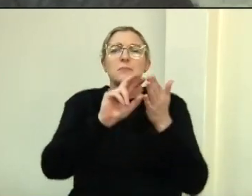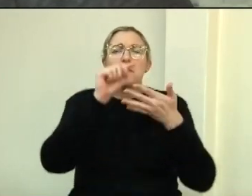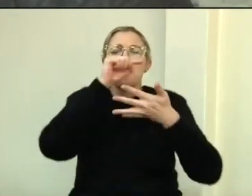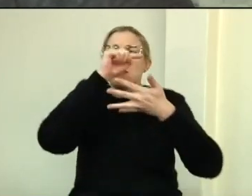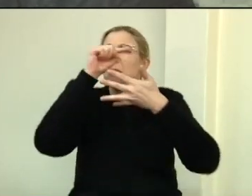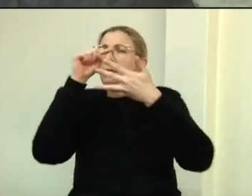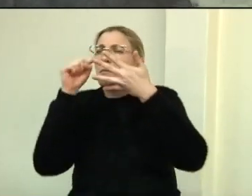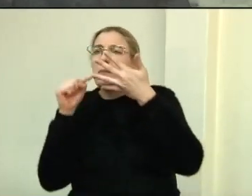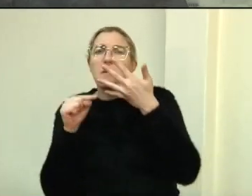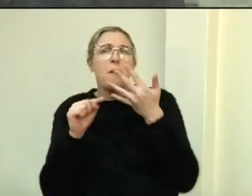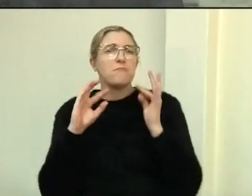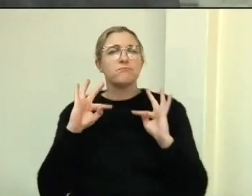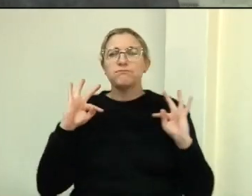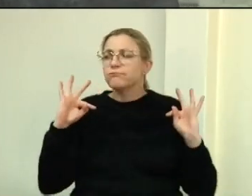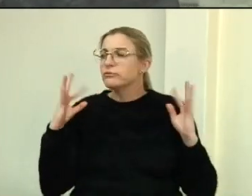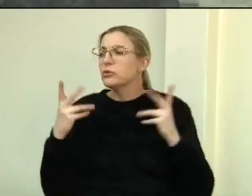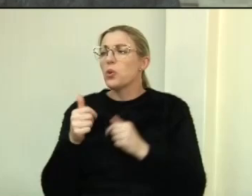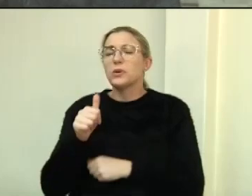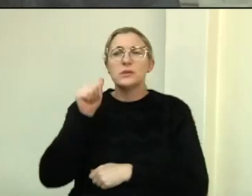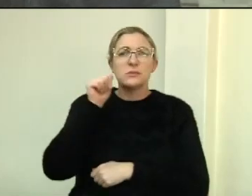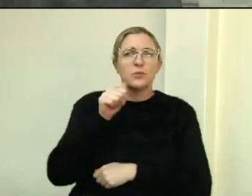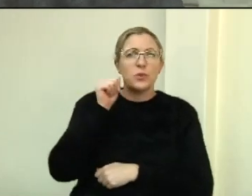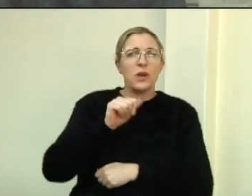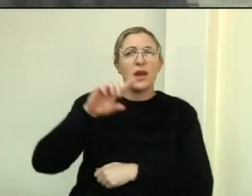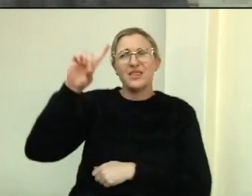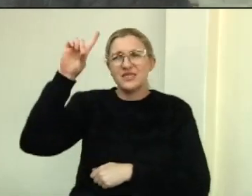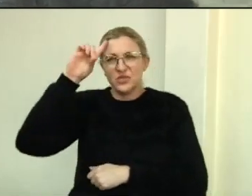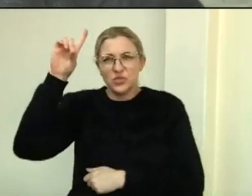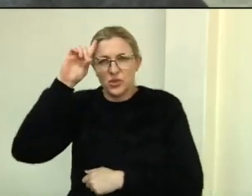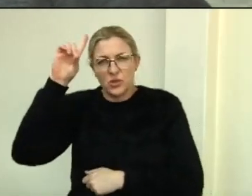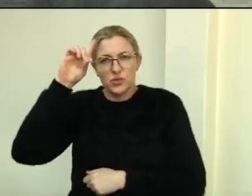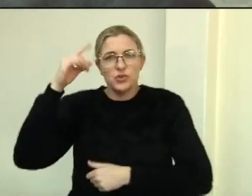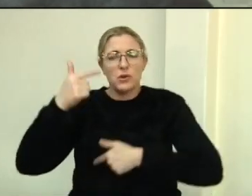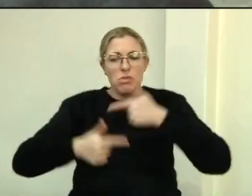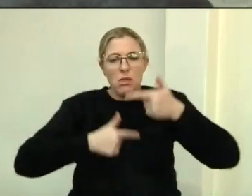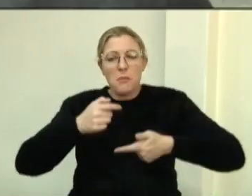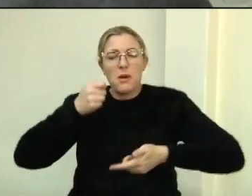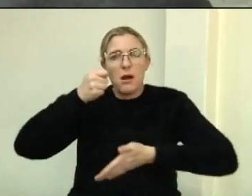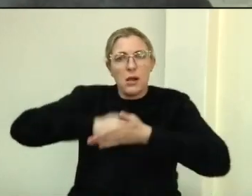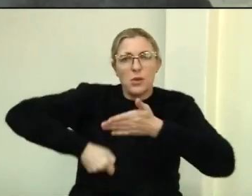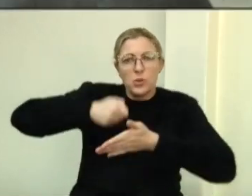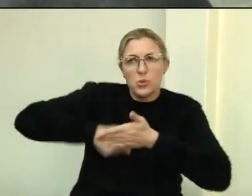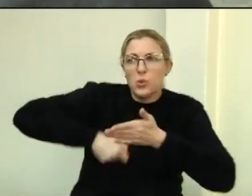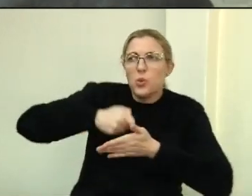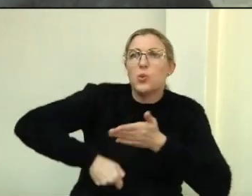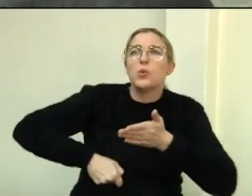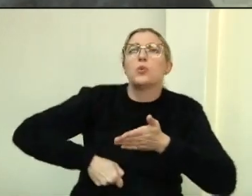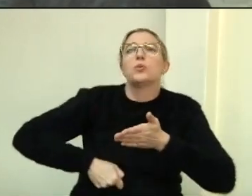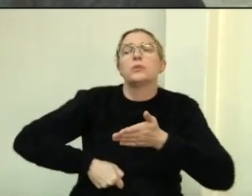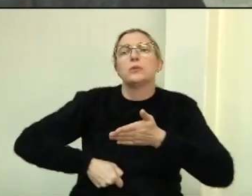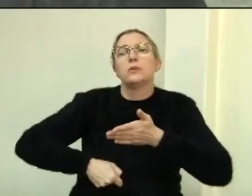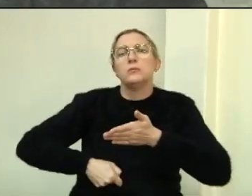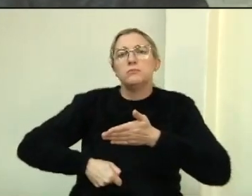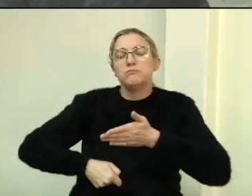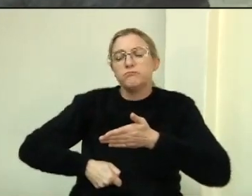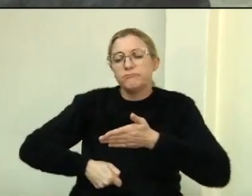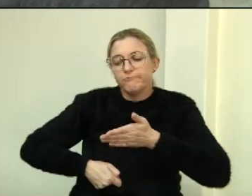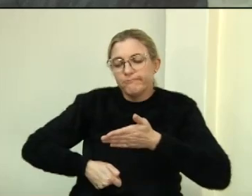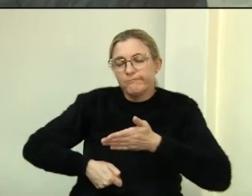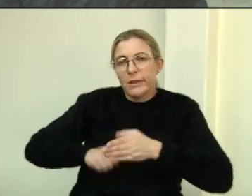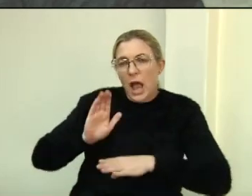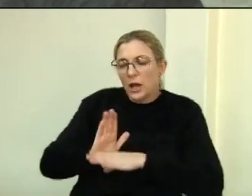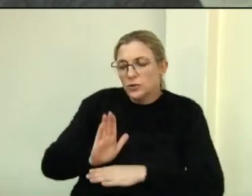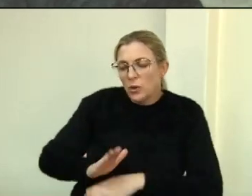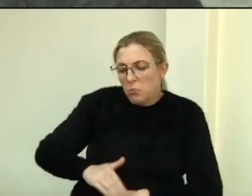que no dia a dia trabalham, lutam por, muitas vezes, sustentar seus próprios filhos sozinha.